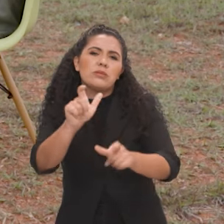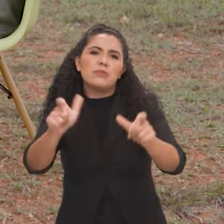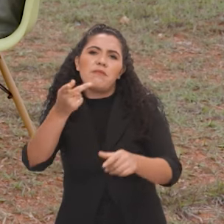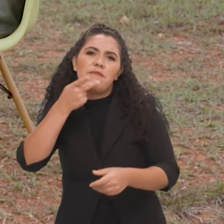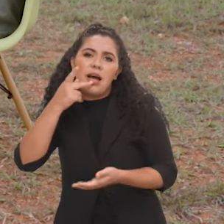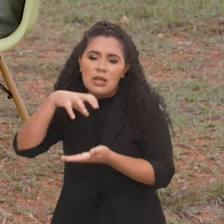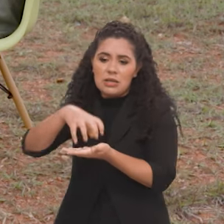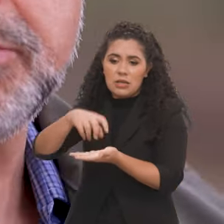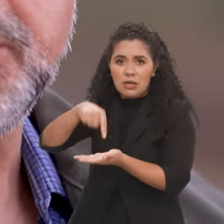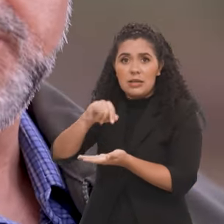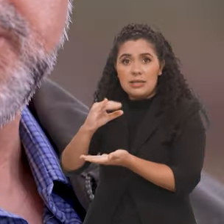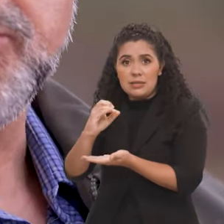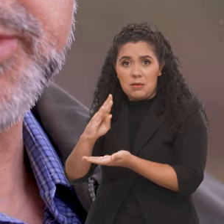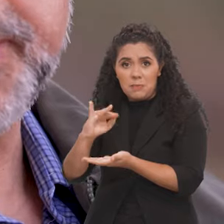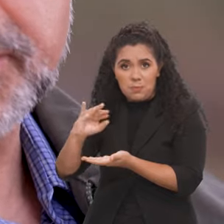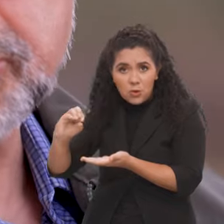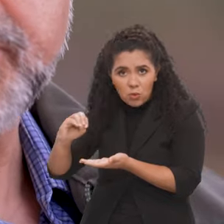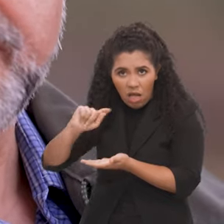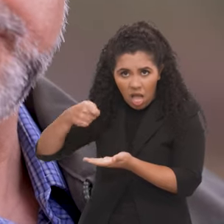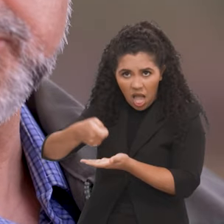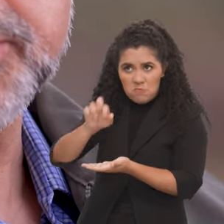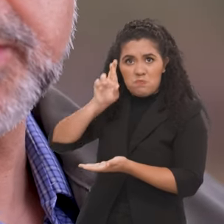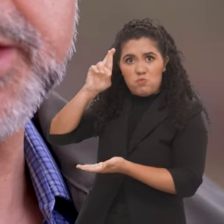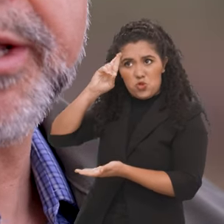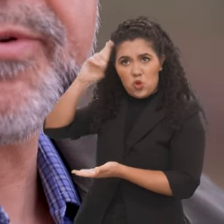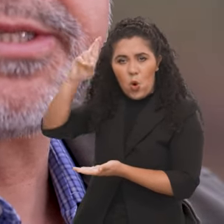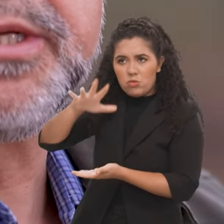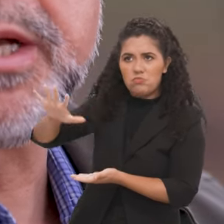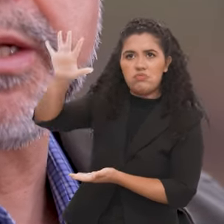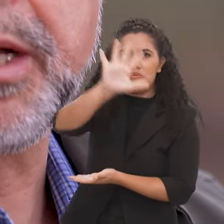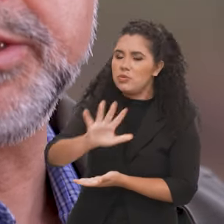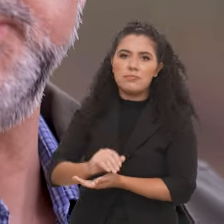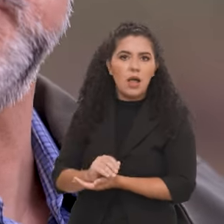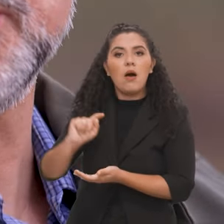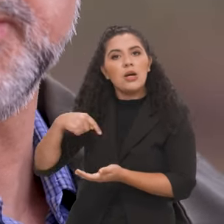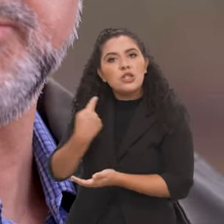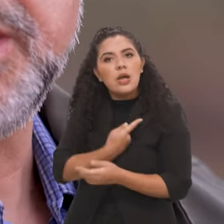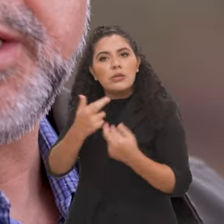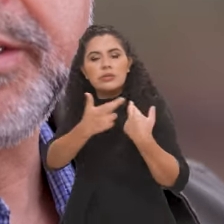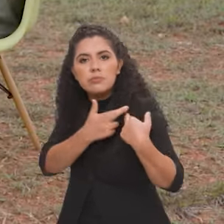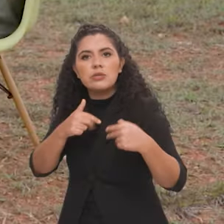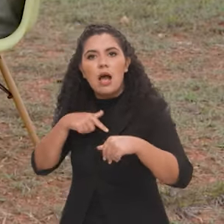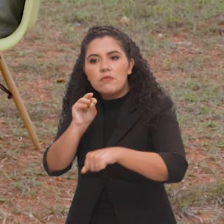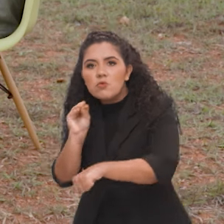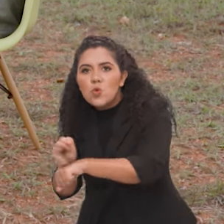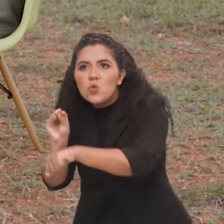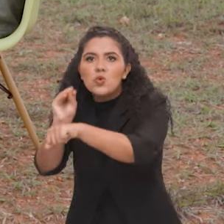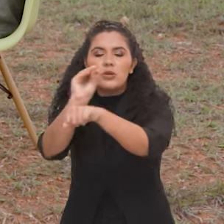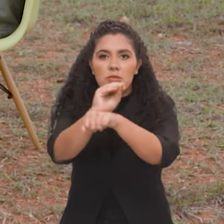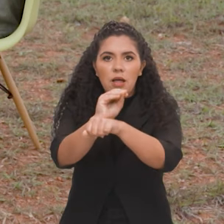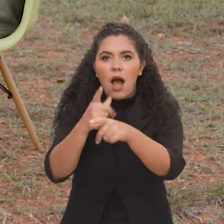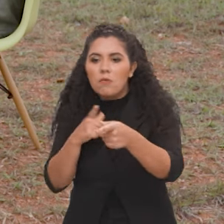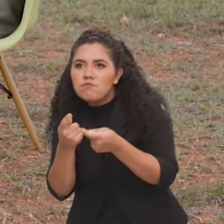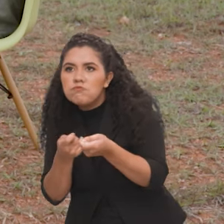das unidades de conservação. Não, nós prestamos um serviço para a sociedade que é fazer a administração dessas áreas. Quem é